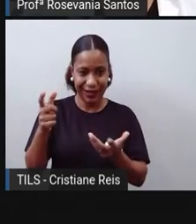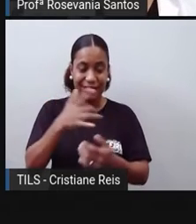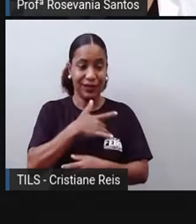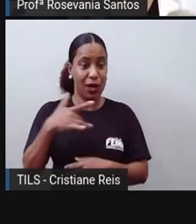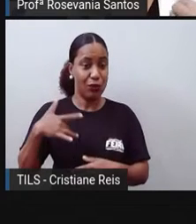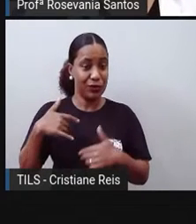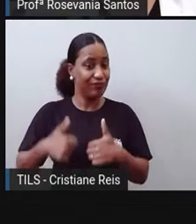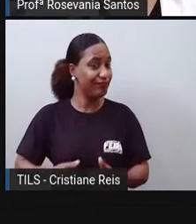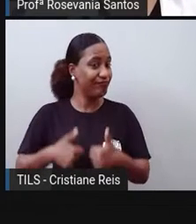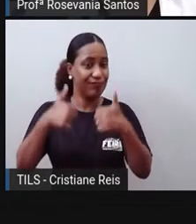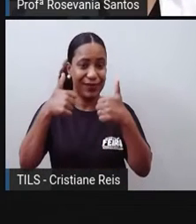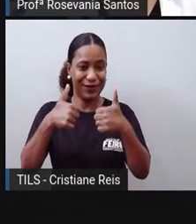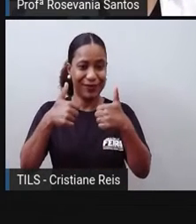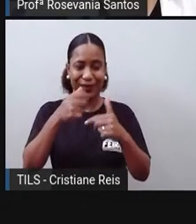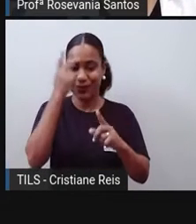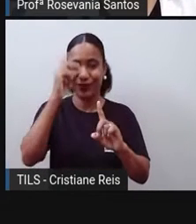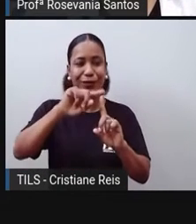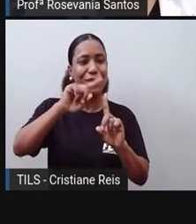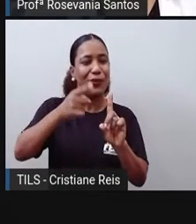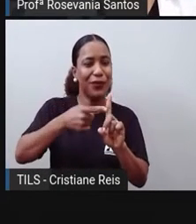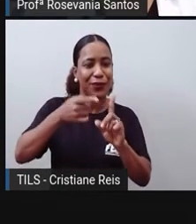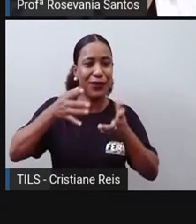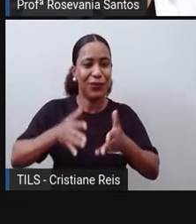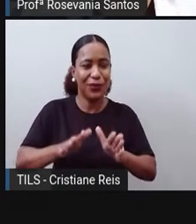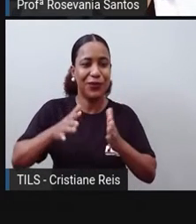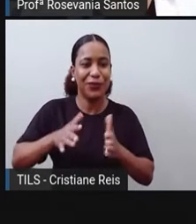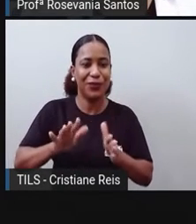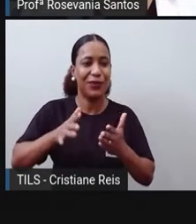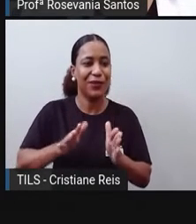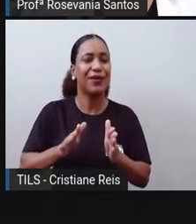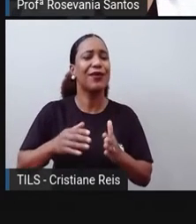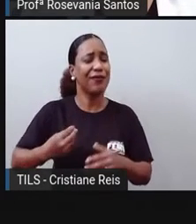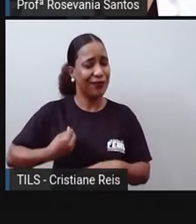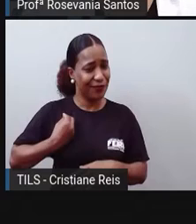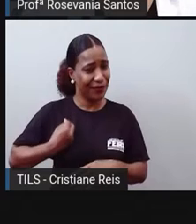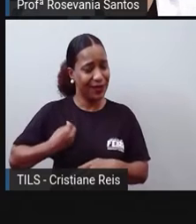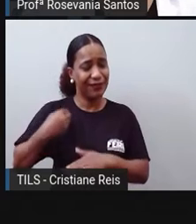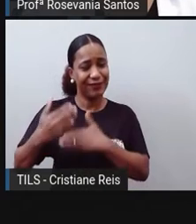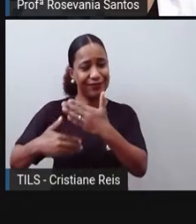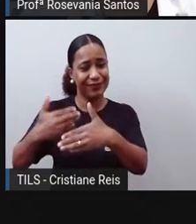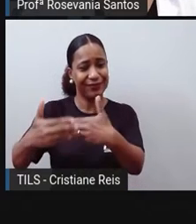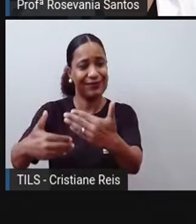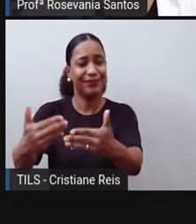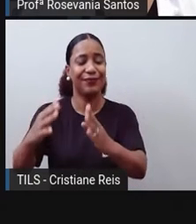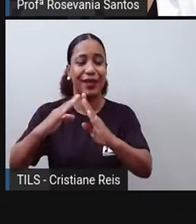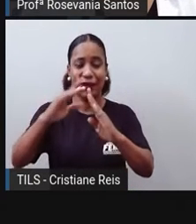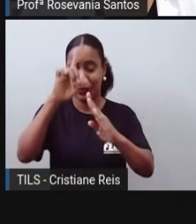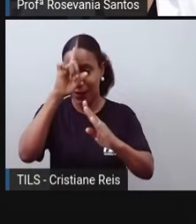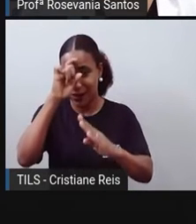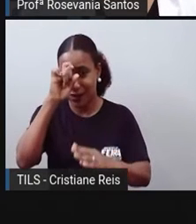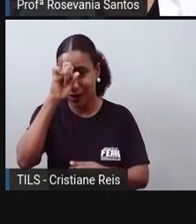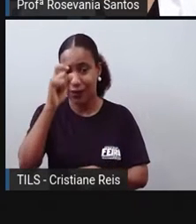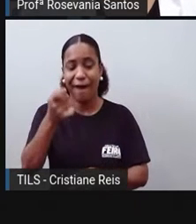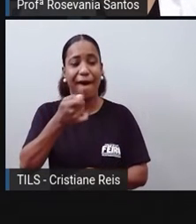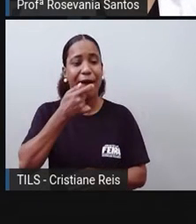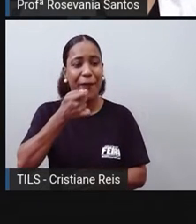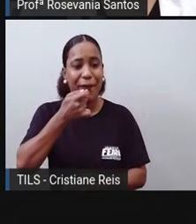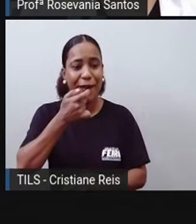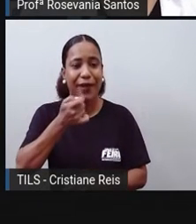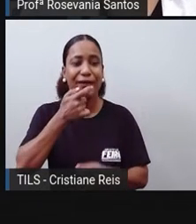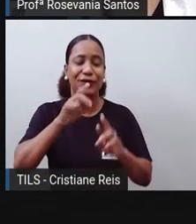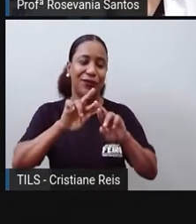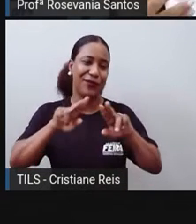acesso a hospitais, a remédios, né? A tratamento. Porque antes, uma simples gripe, né?